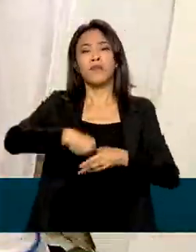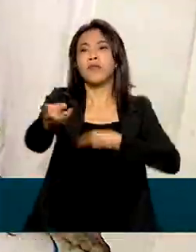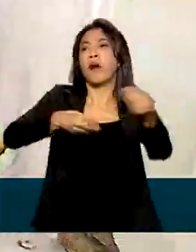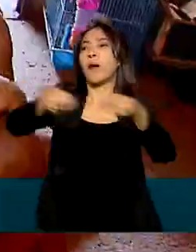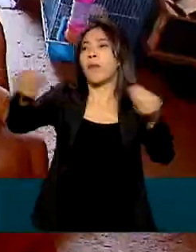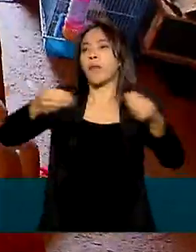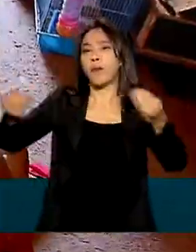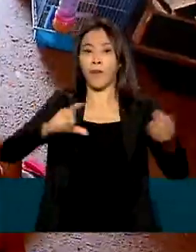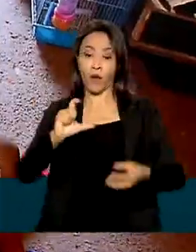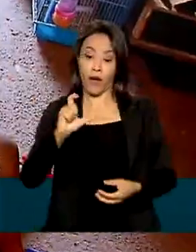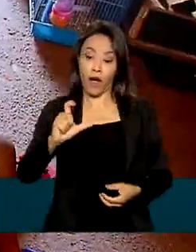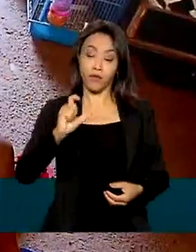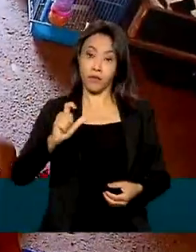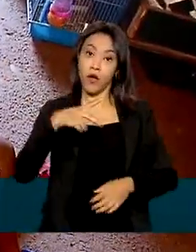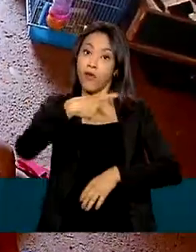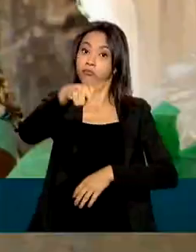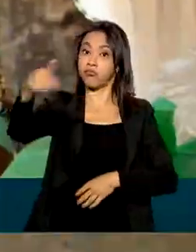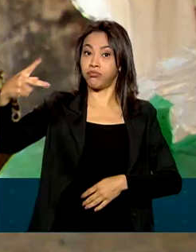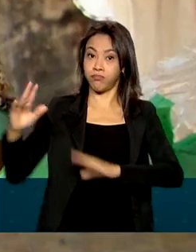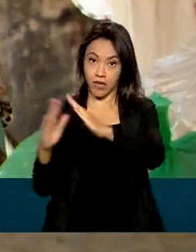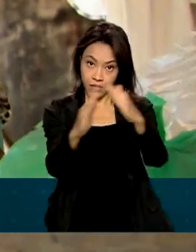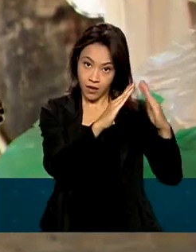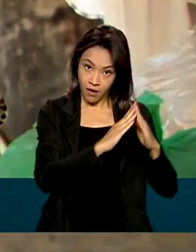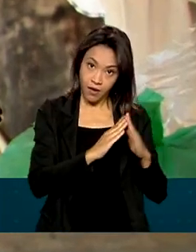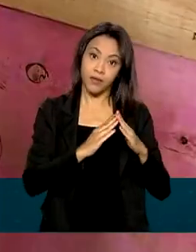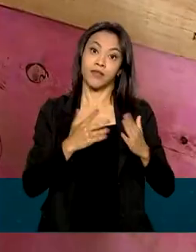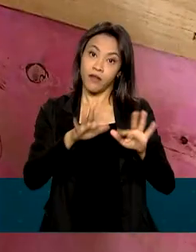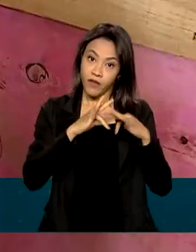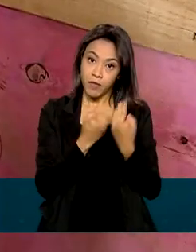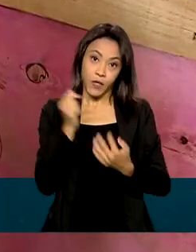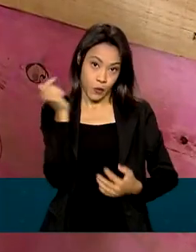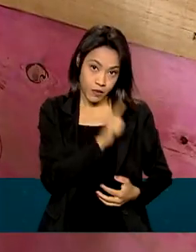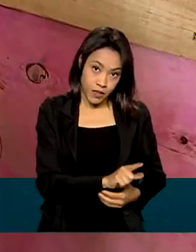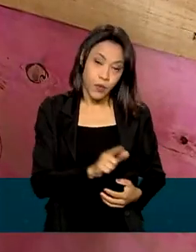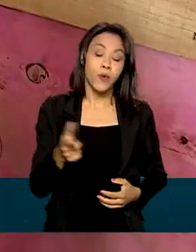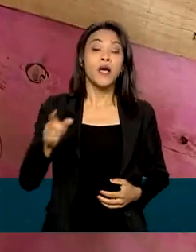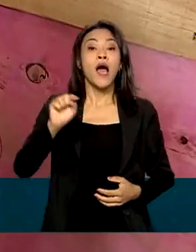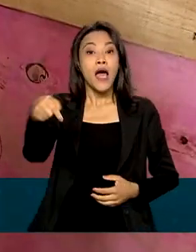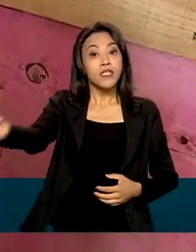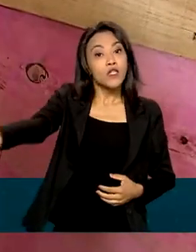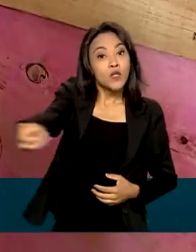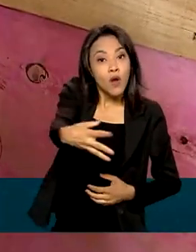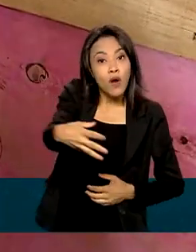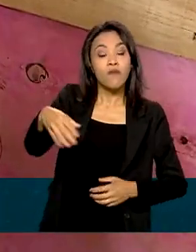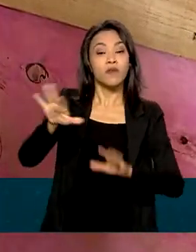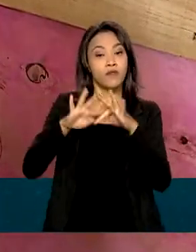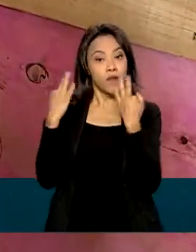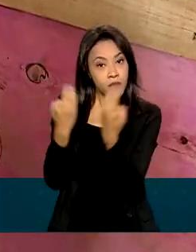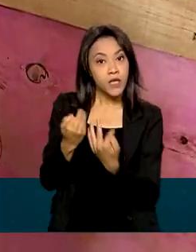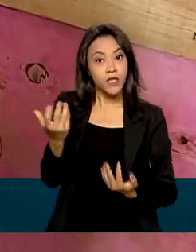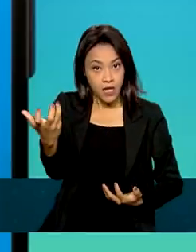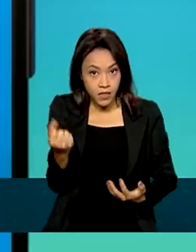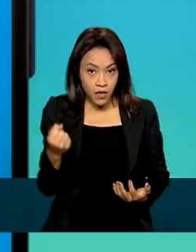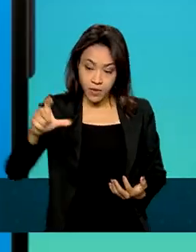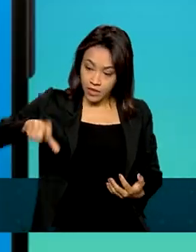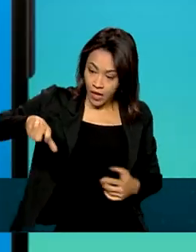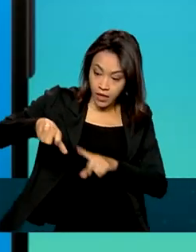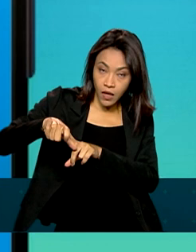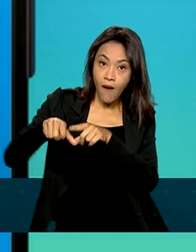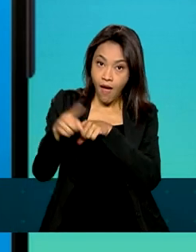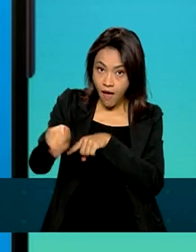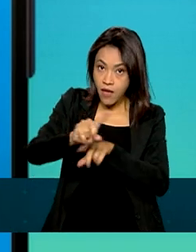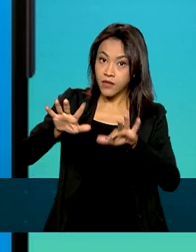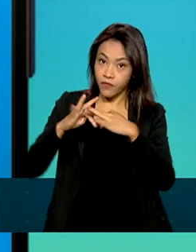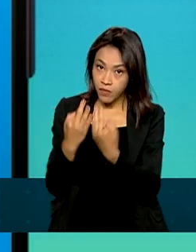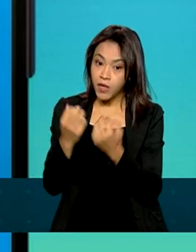endereço do responsável pela família beneficiada. Até que as novas famílias recebam este cartão, elas poderão